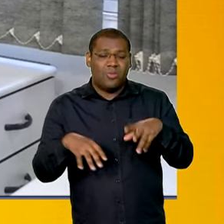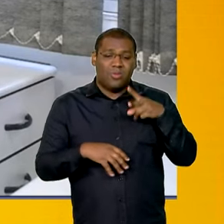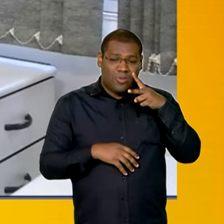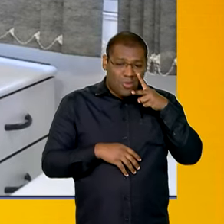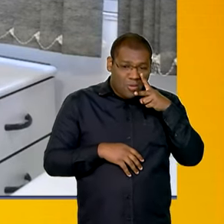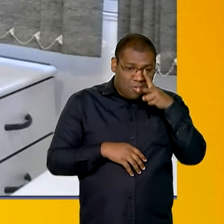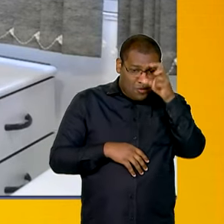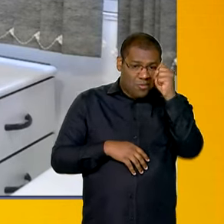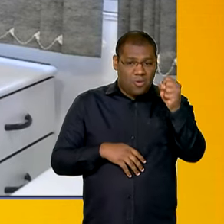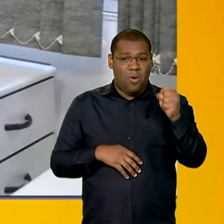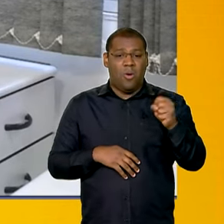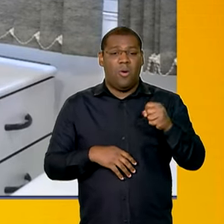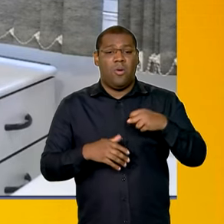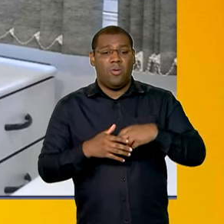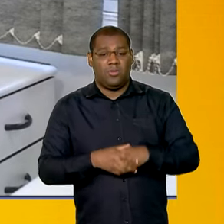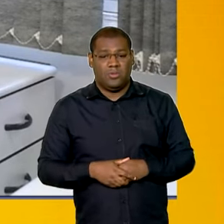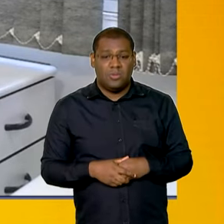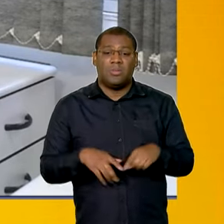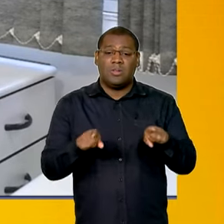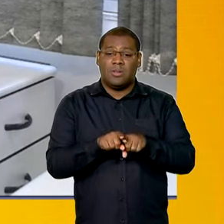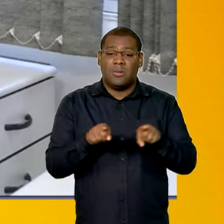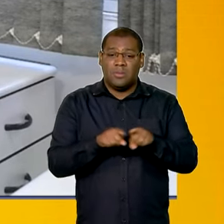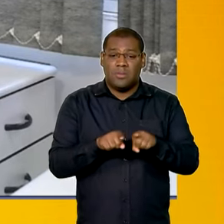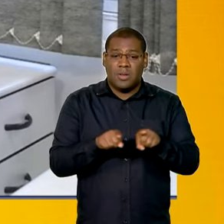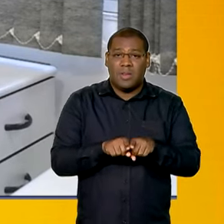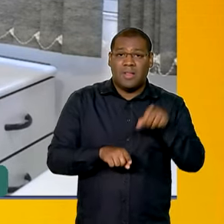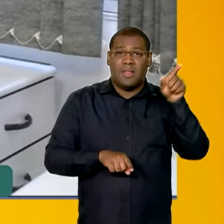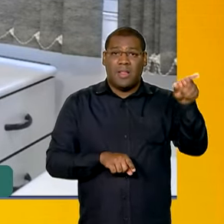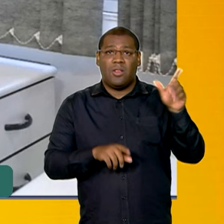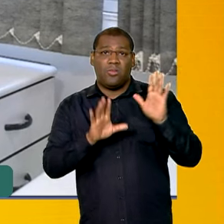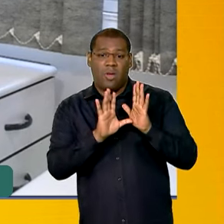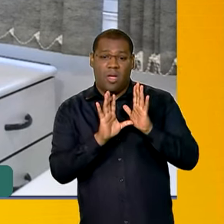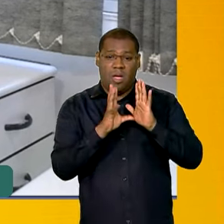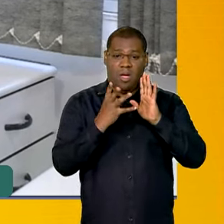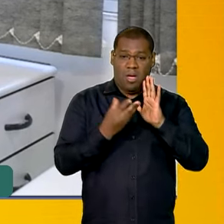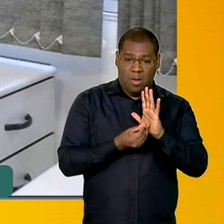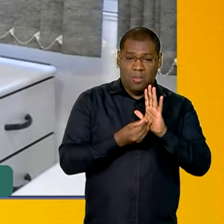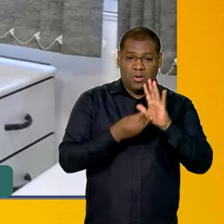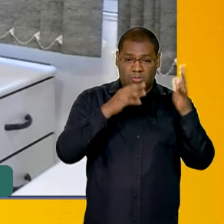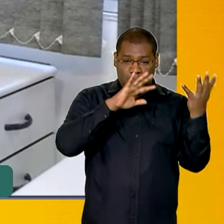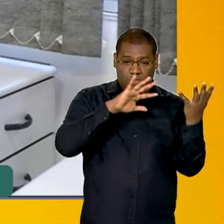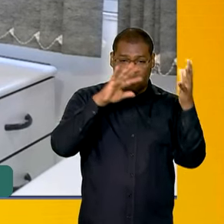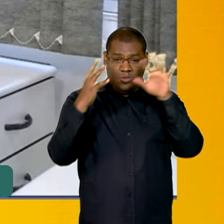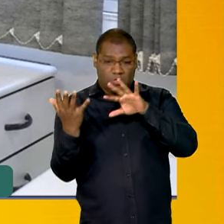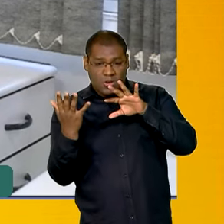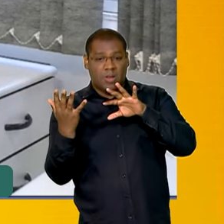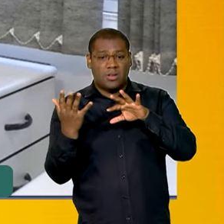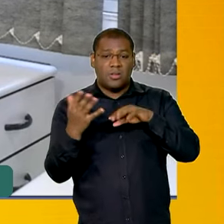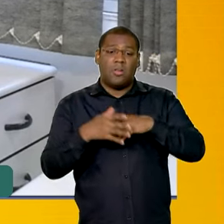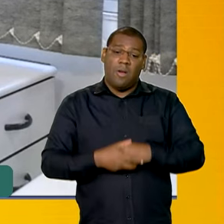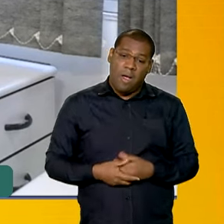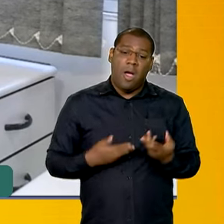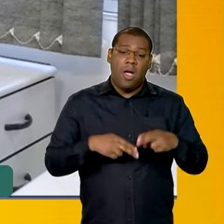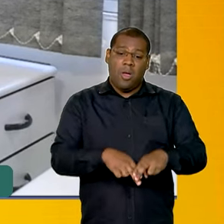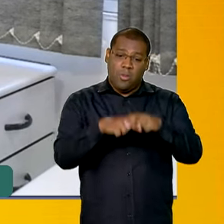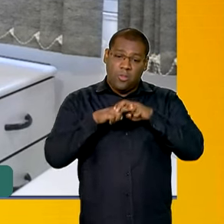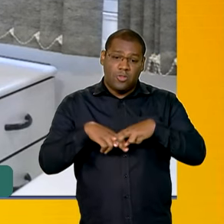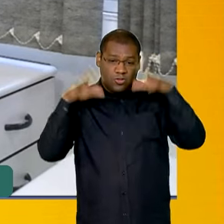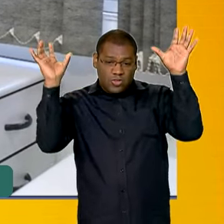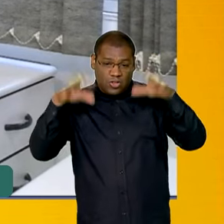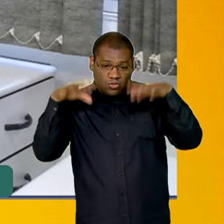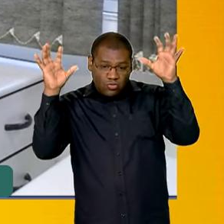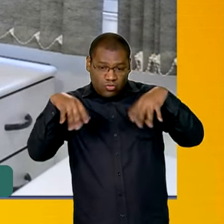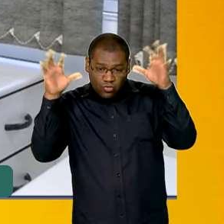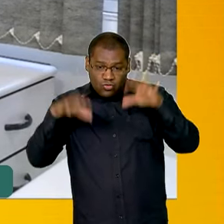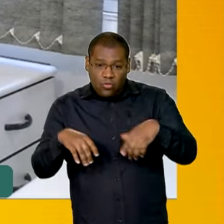umidade vinda da Amazônia, que gerou essas precipitações que superaram 700 milímetros em alguns pontos de